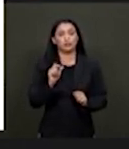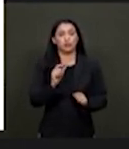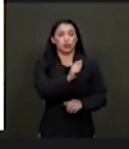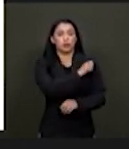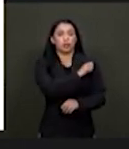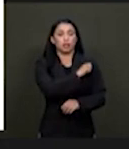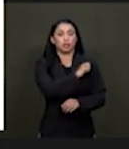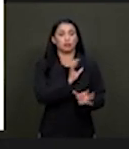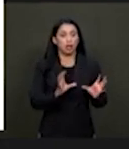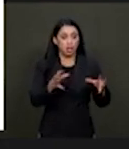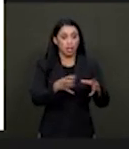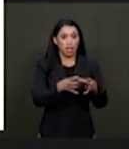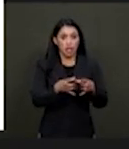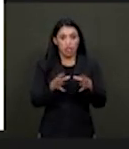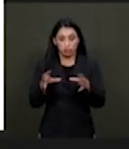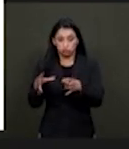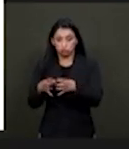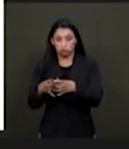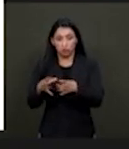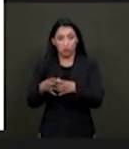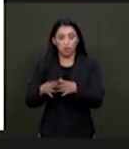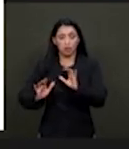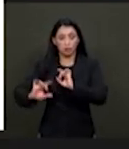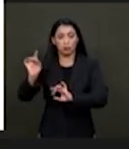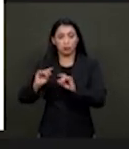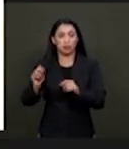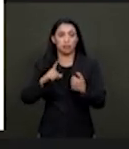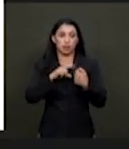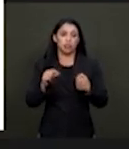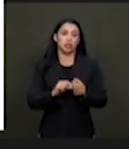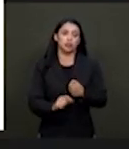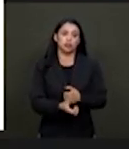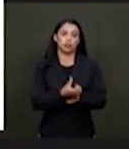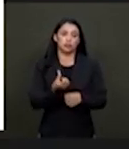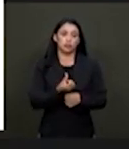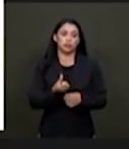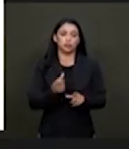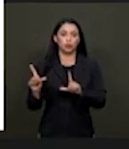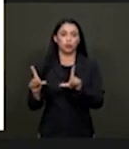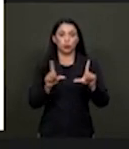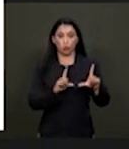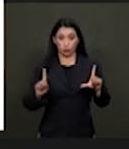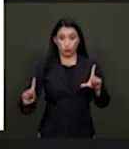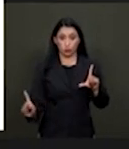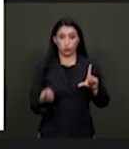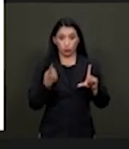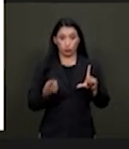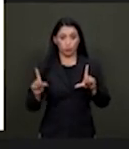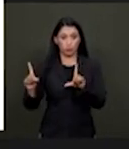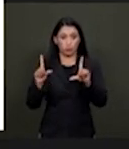classes e escolas especializadas, artigo 6º. Enfim, último slide para concluir.